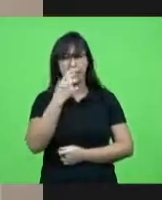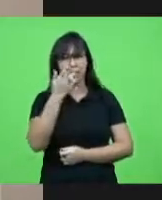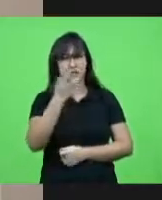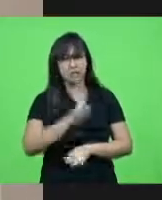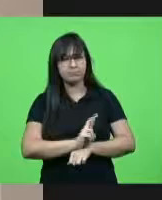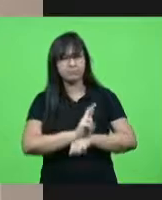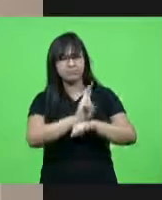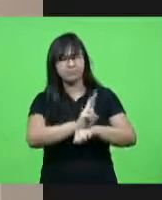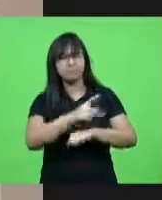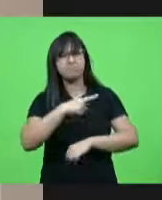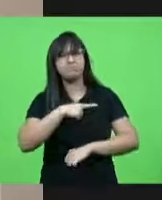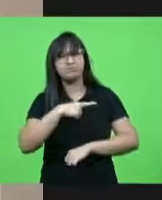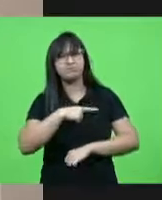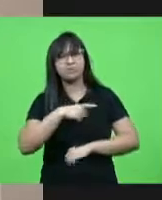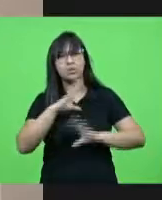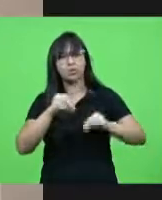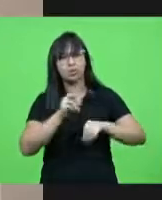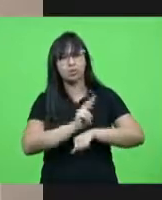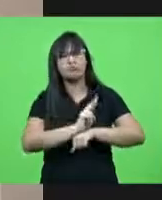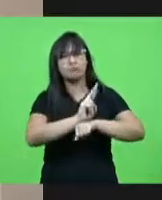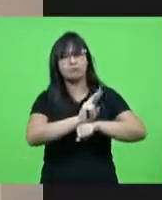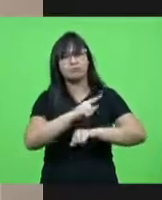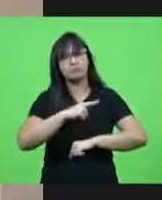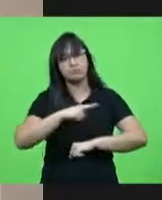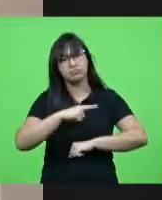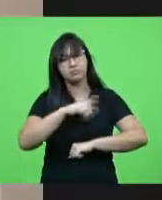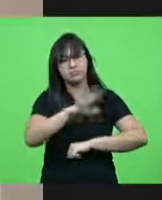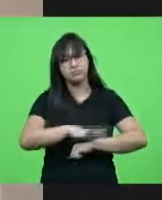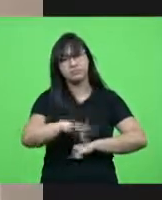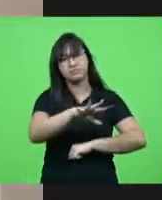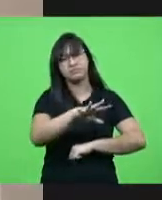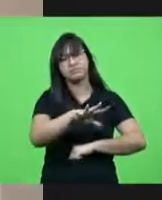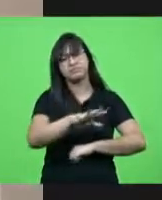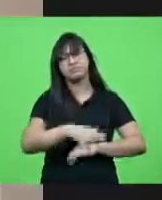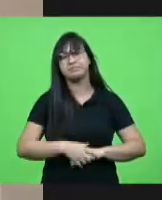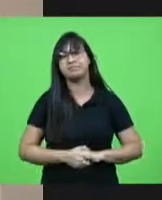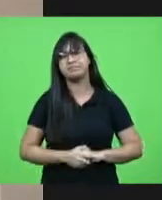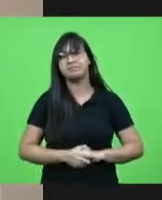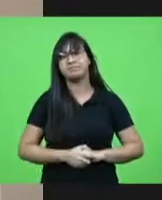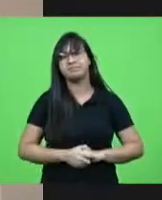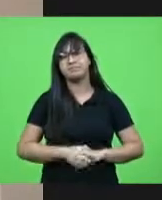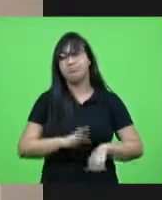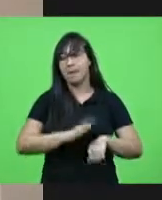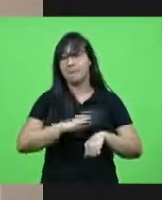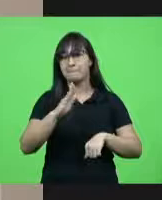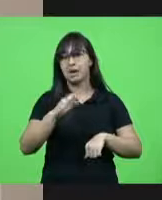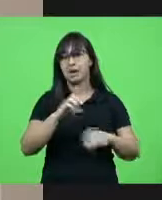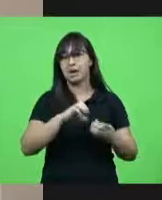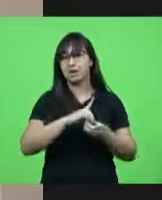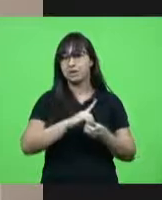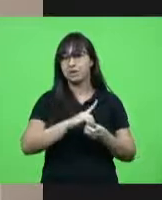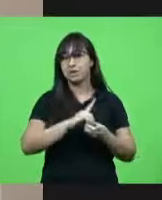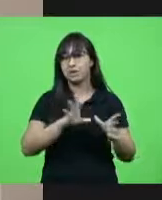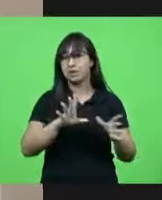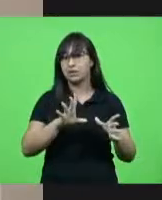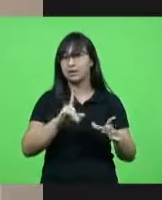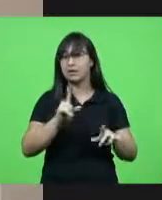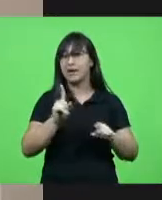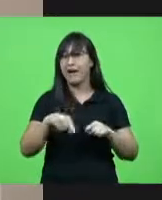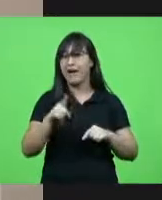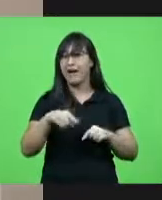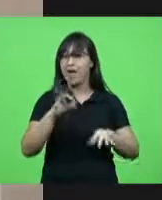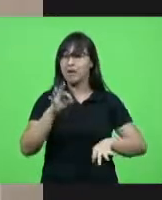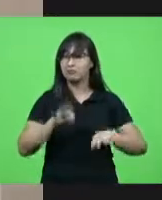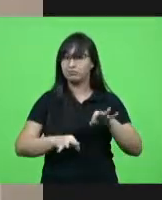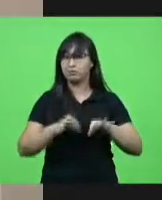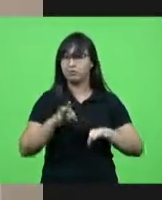que todos estão representados nesses espaços isso é mais do que democracia isso é justiça e